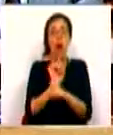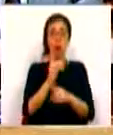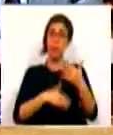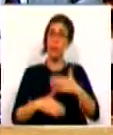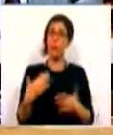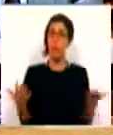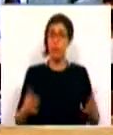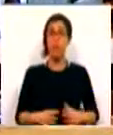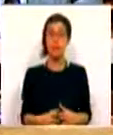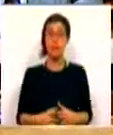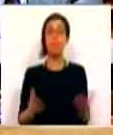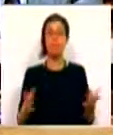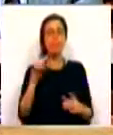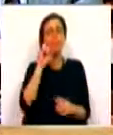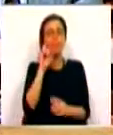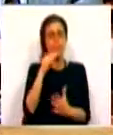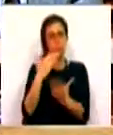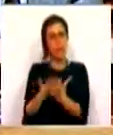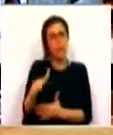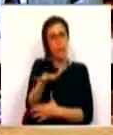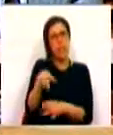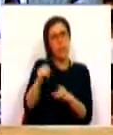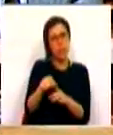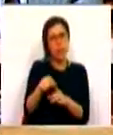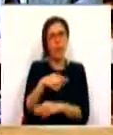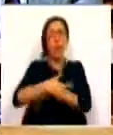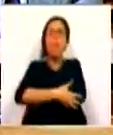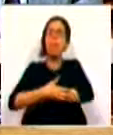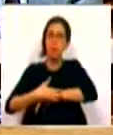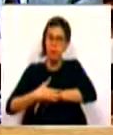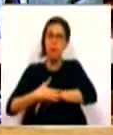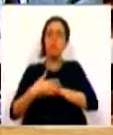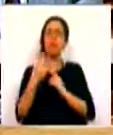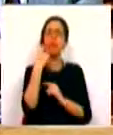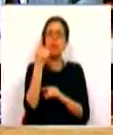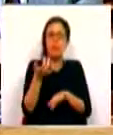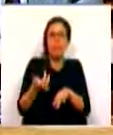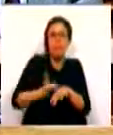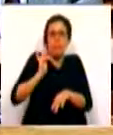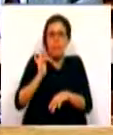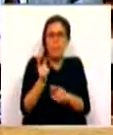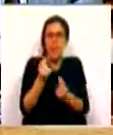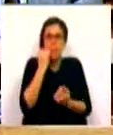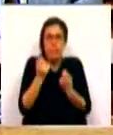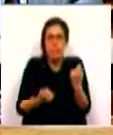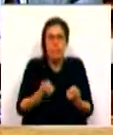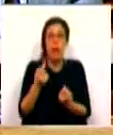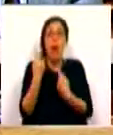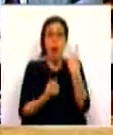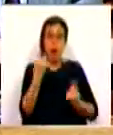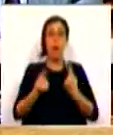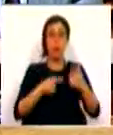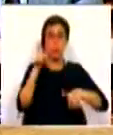deficiência, cobrir situações de pobreza e de especial vulnerabilidade económica por parte de alguns